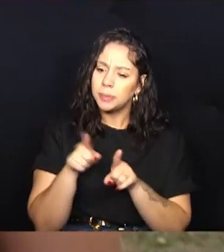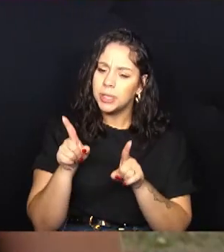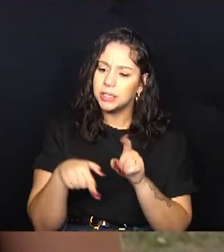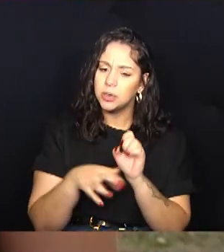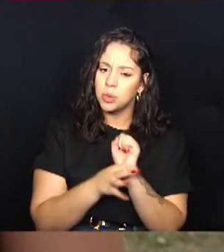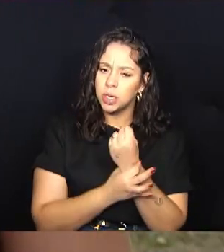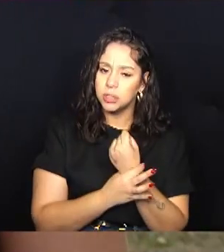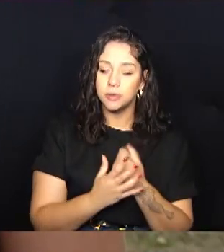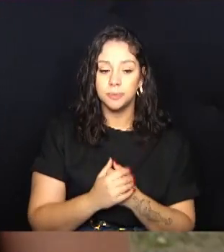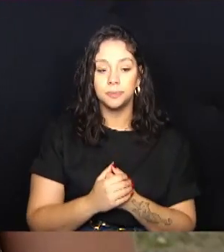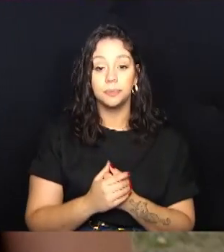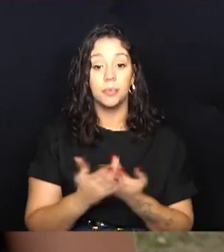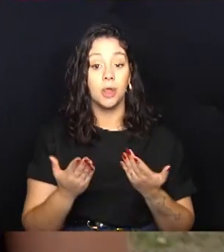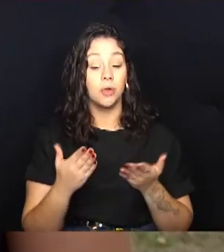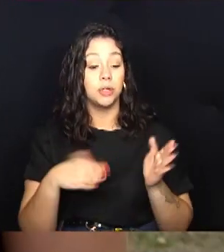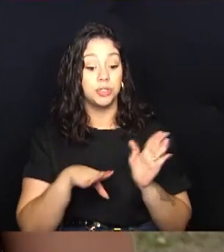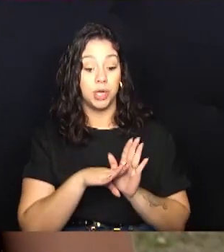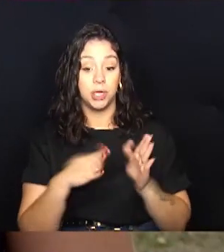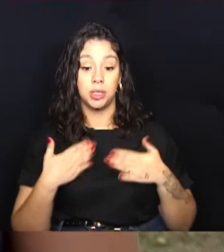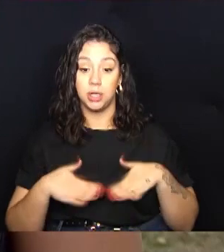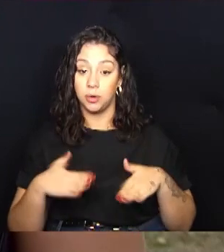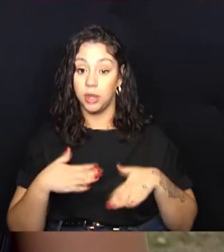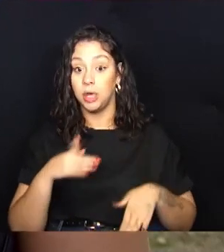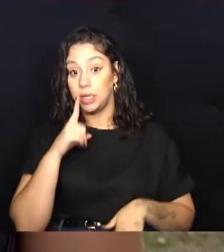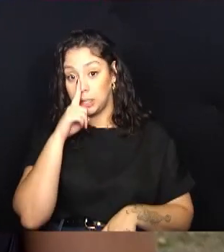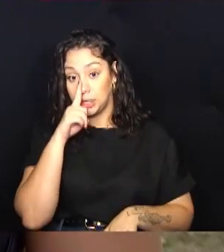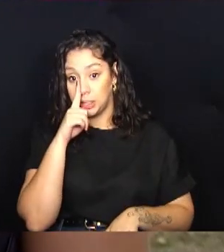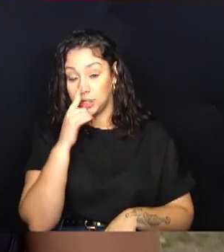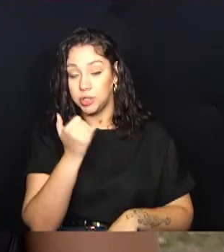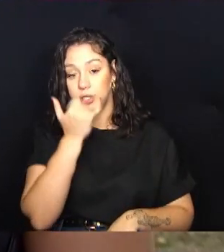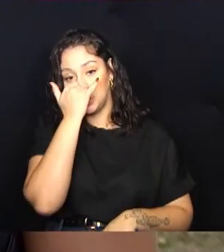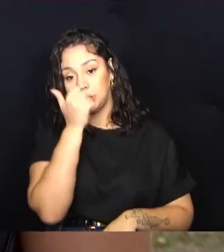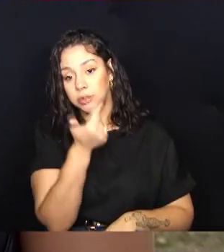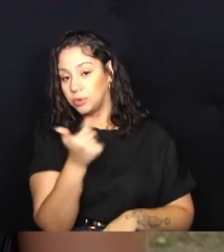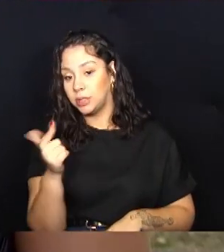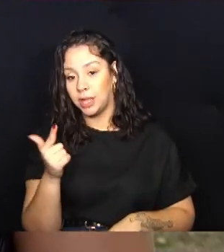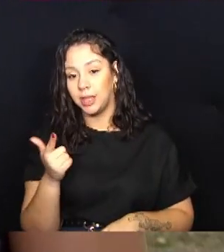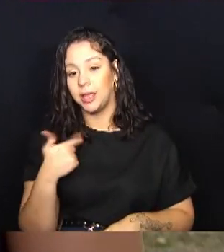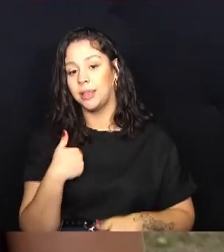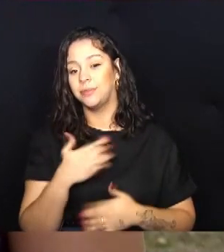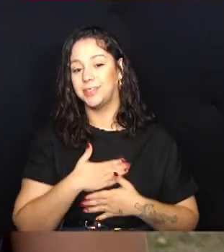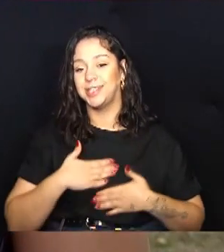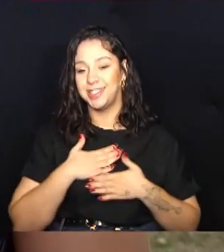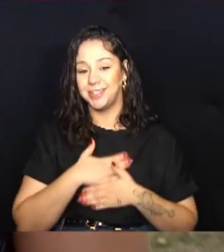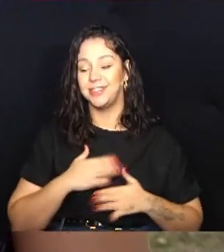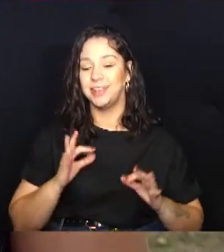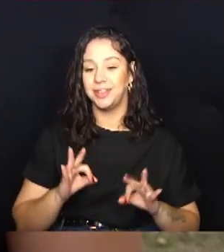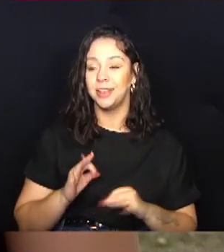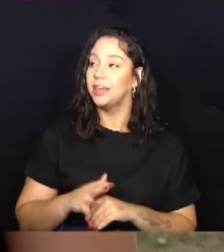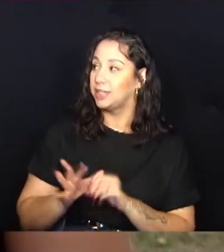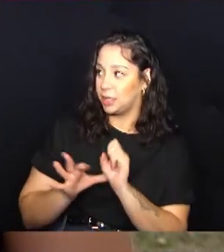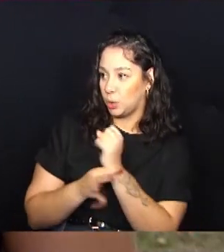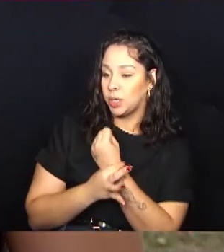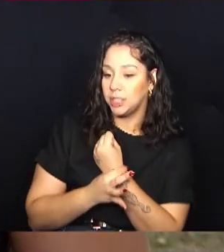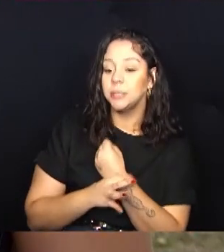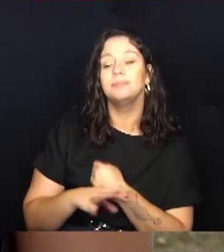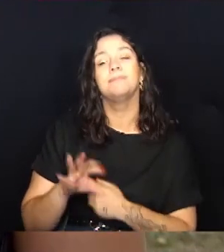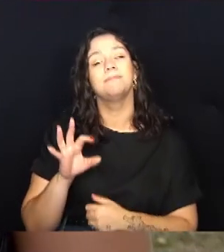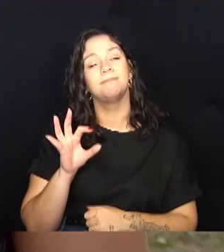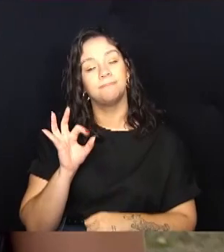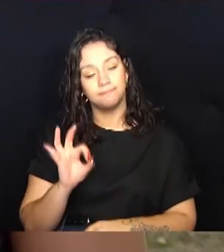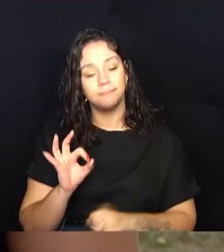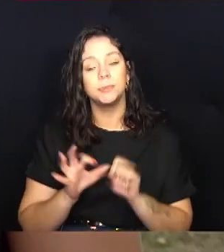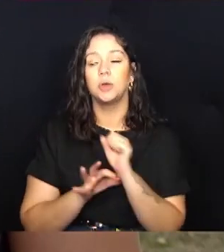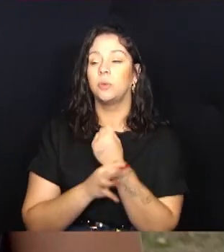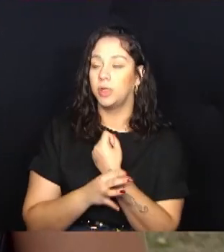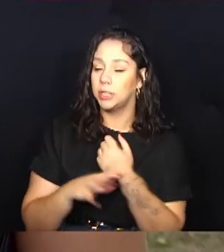né? Você chega mais tranquila, não corre nenhum risco de acidente, enfim, estou super satisfeita. Muito mais segurança, né? Muito mais segurança, com